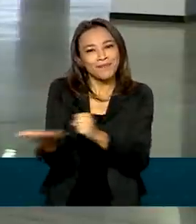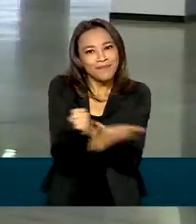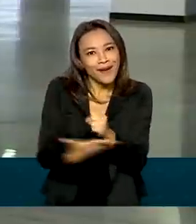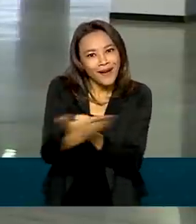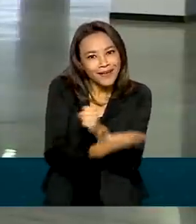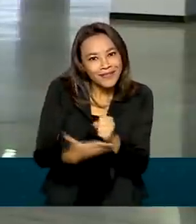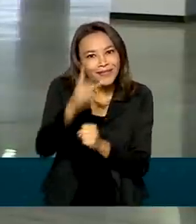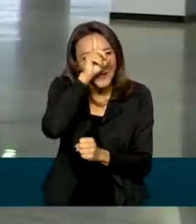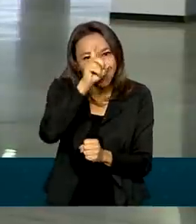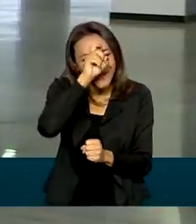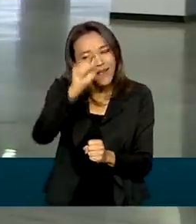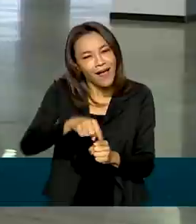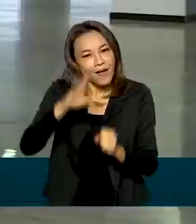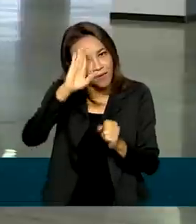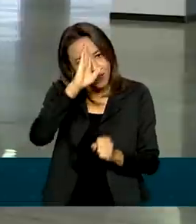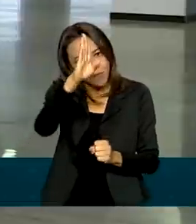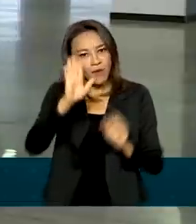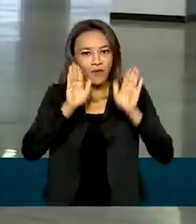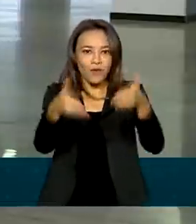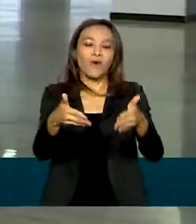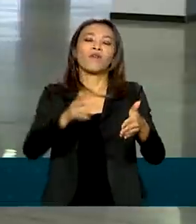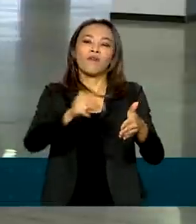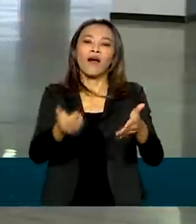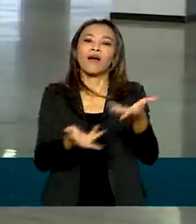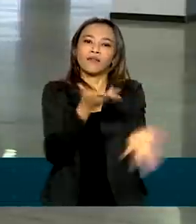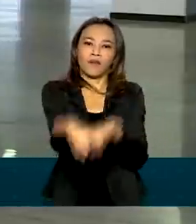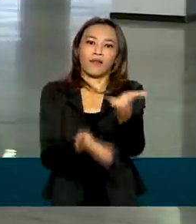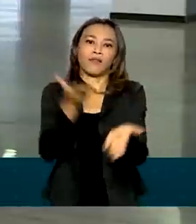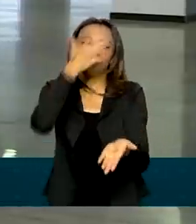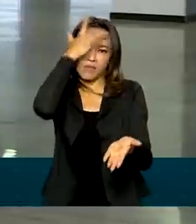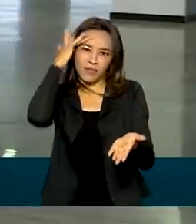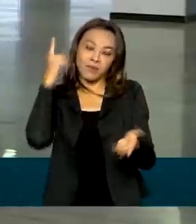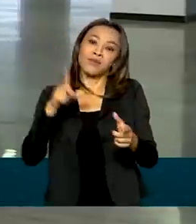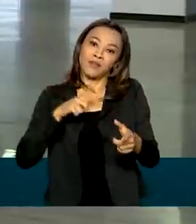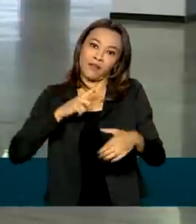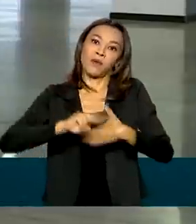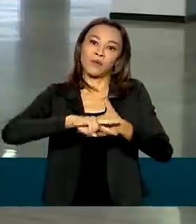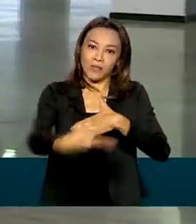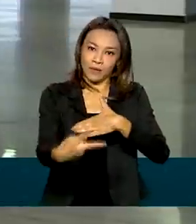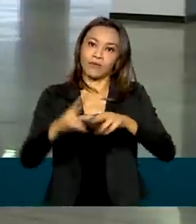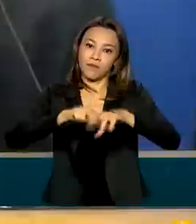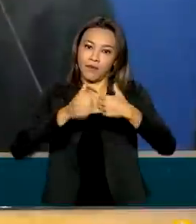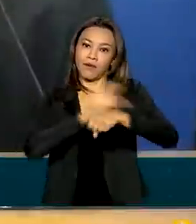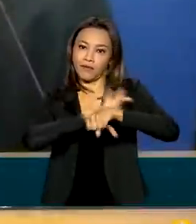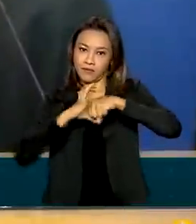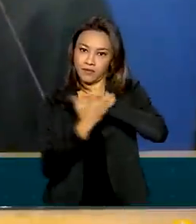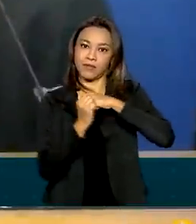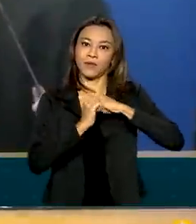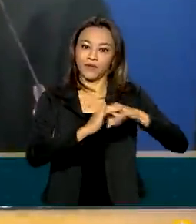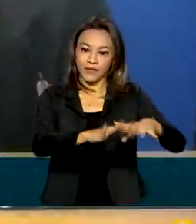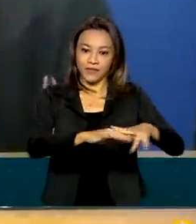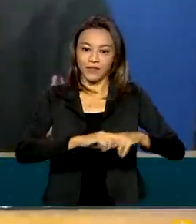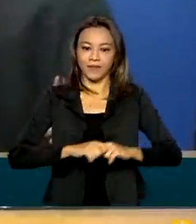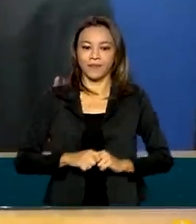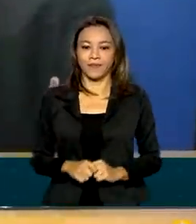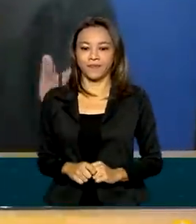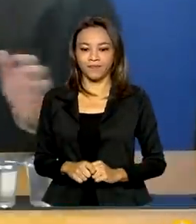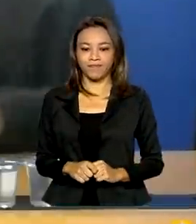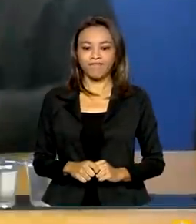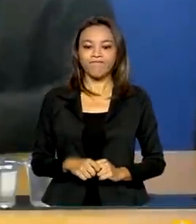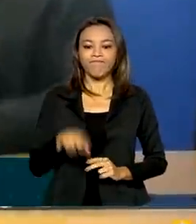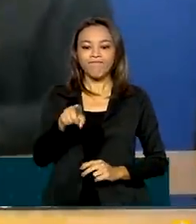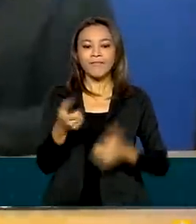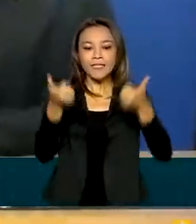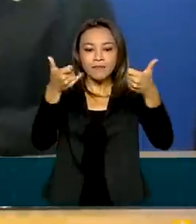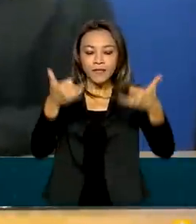e vai ajudar, inclusive, a tratar pessoas com sequelas da Covid-19. É importante salientar que